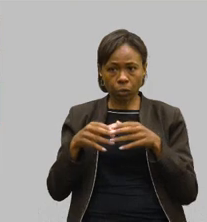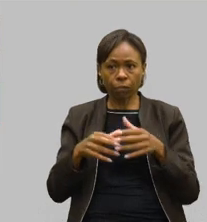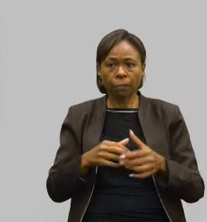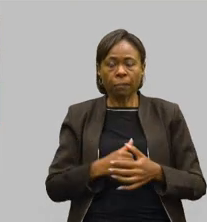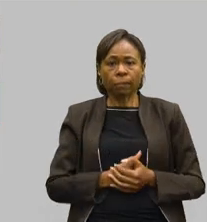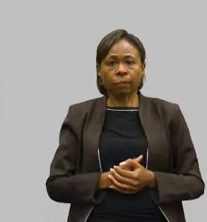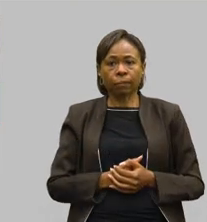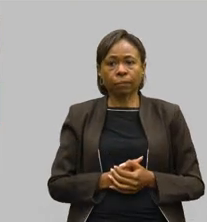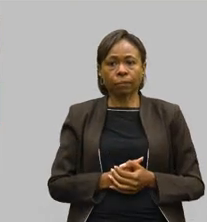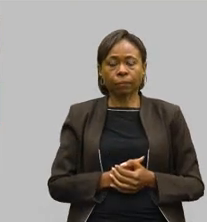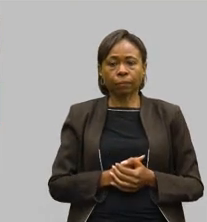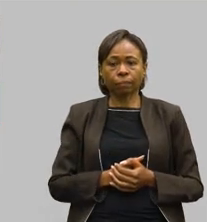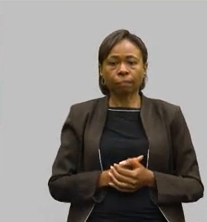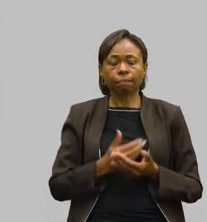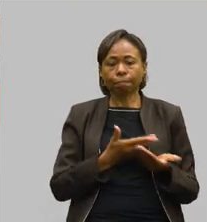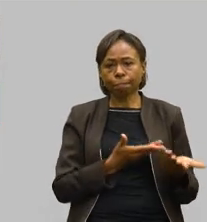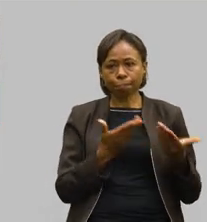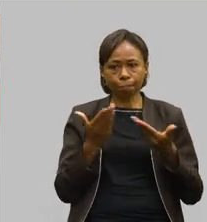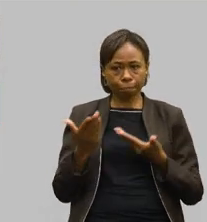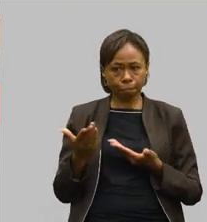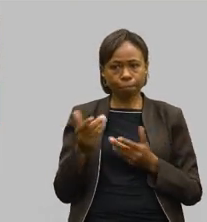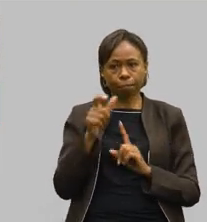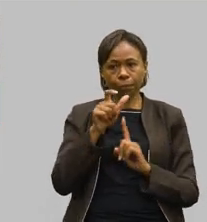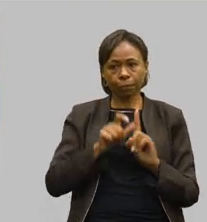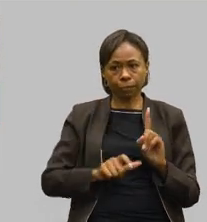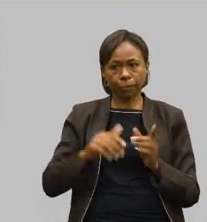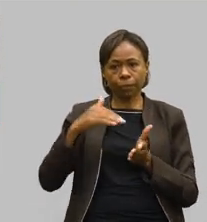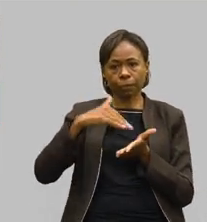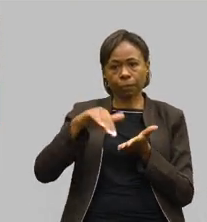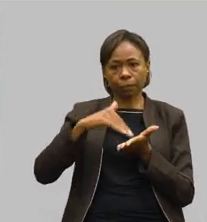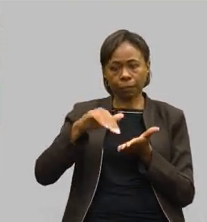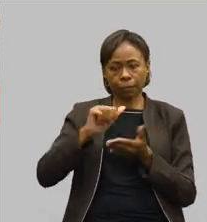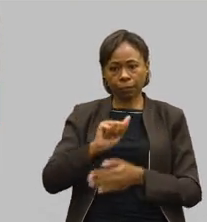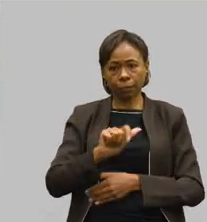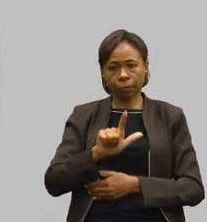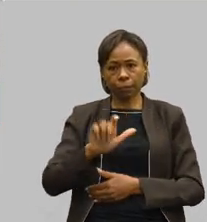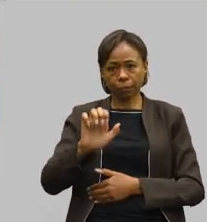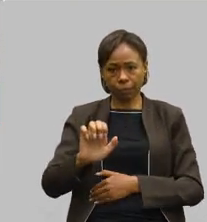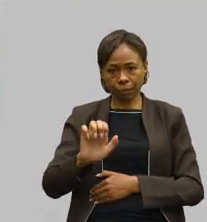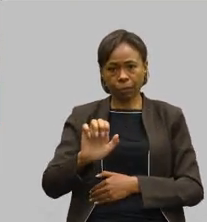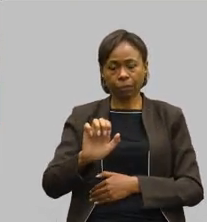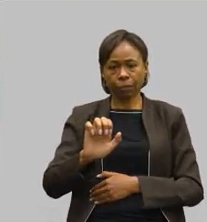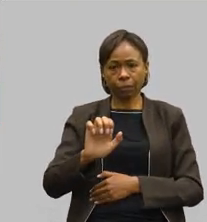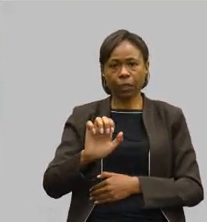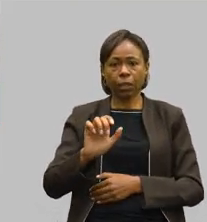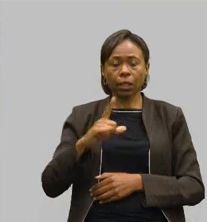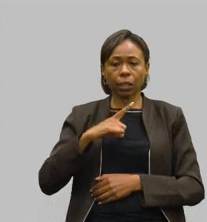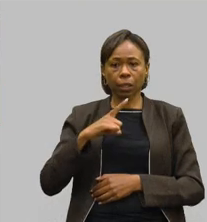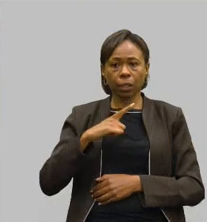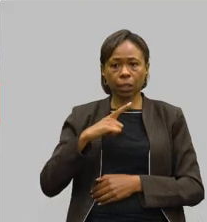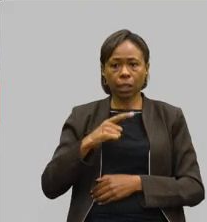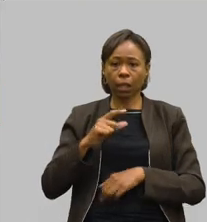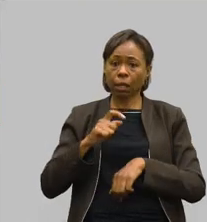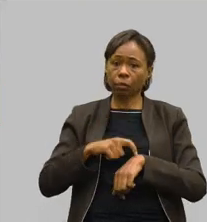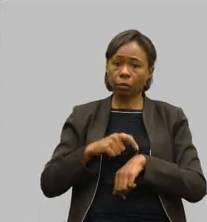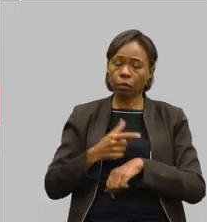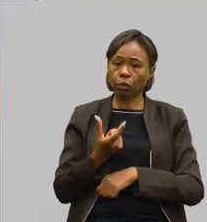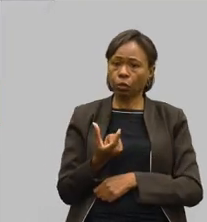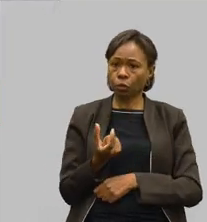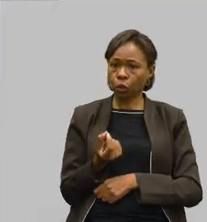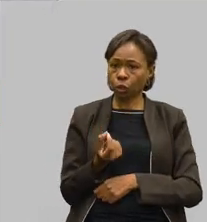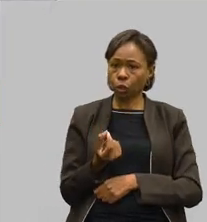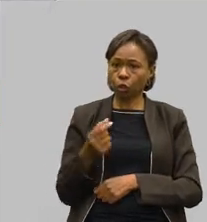Então, eu passo a palavra à excelentíssima senhora Ale Portela, que disporá de até 20 minutos para sua